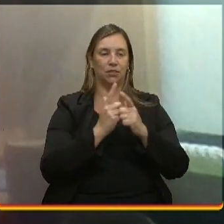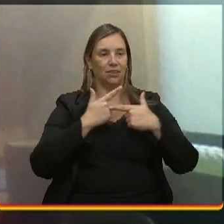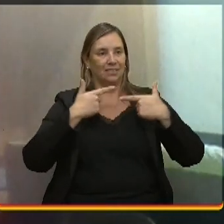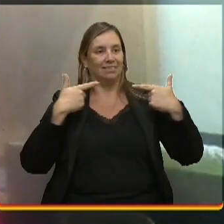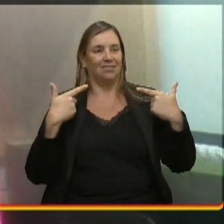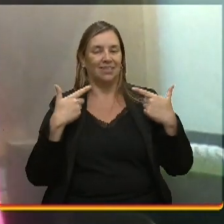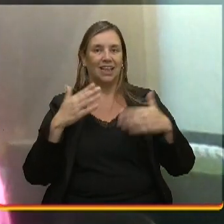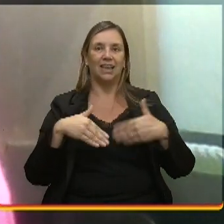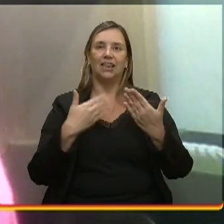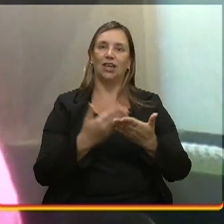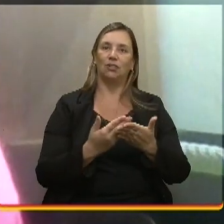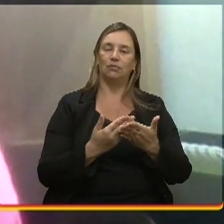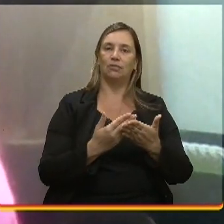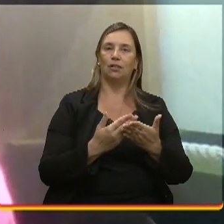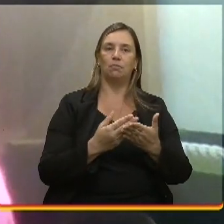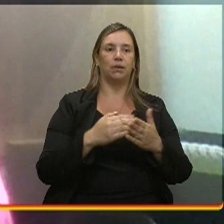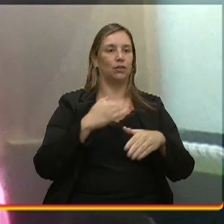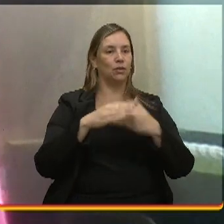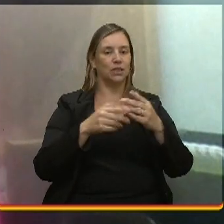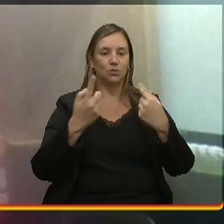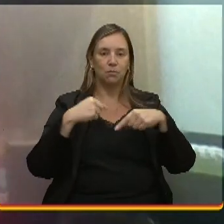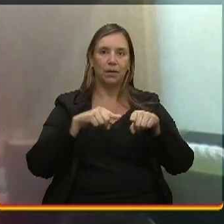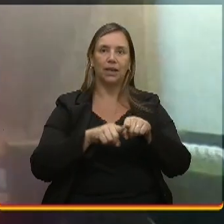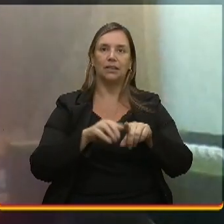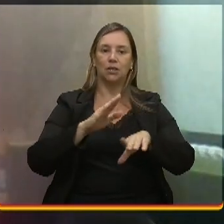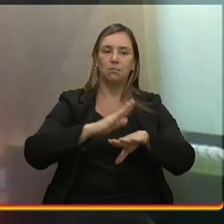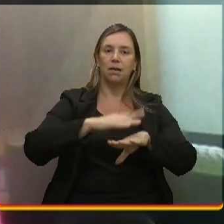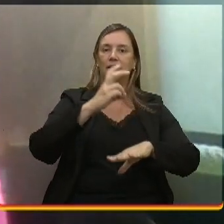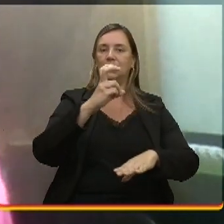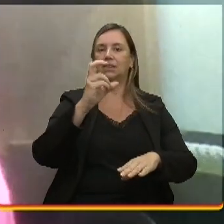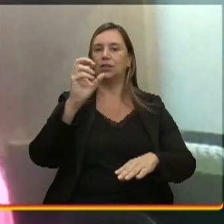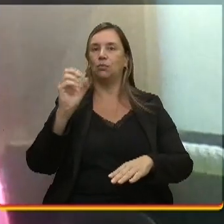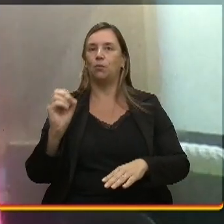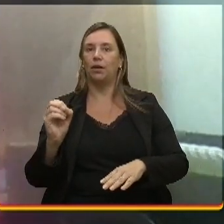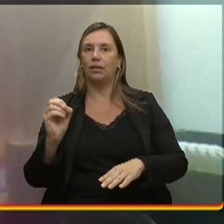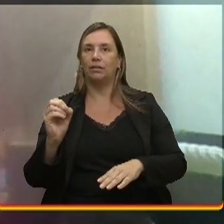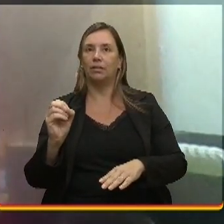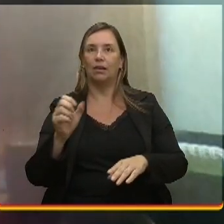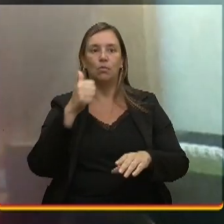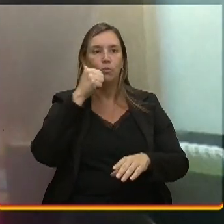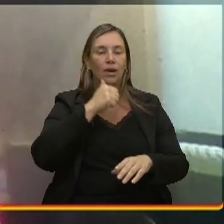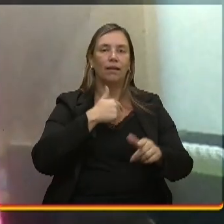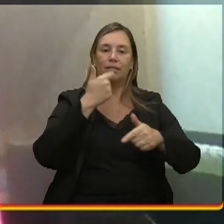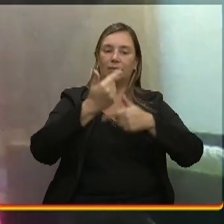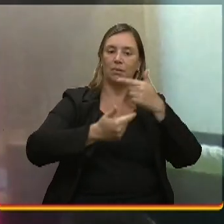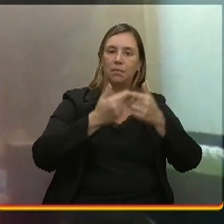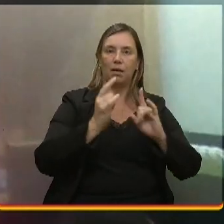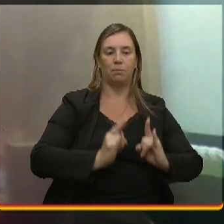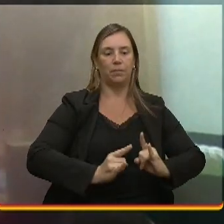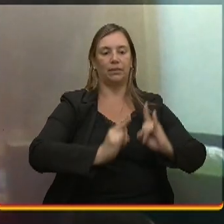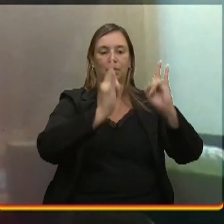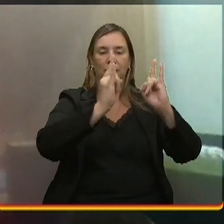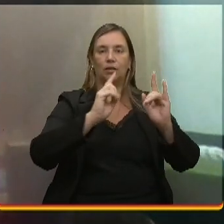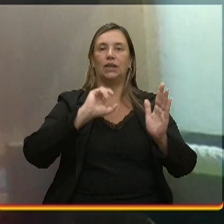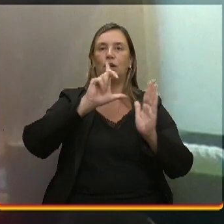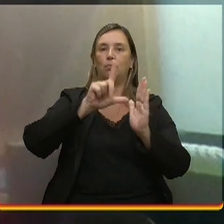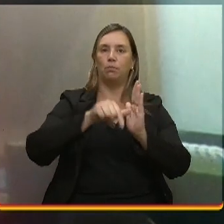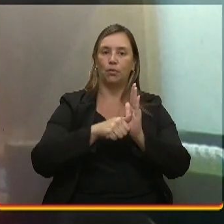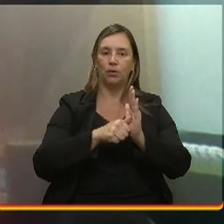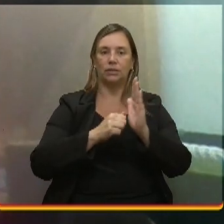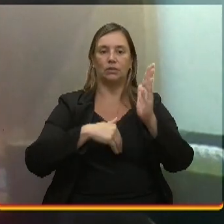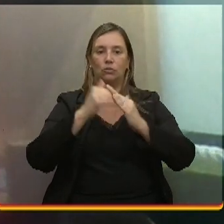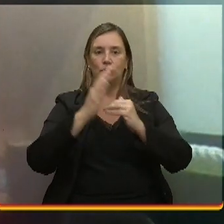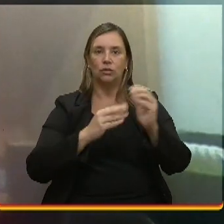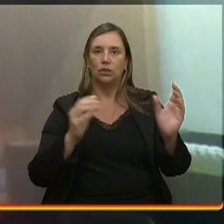e para as companheiras dela que estão com mais de 50 trabalhando nos apartamentos, fazendo pós-obra, ganhando um